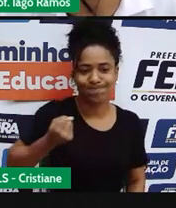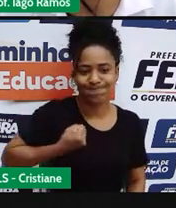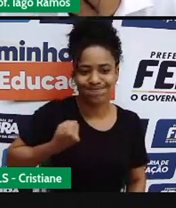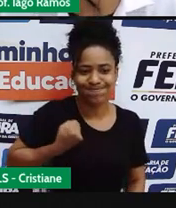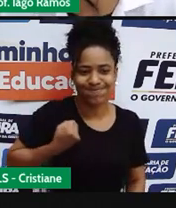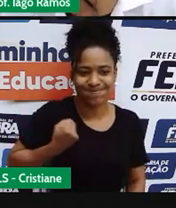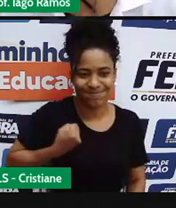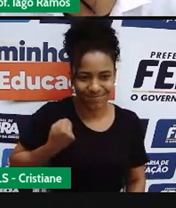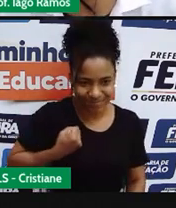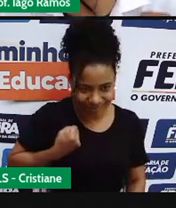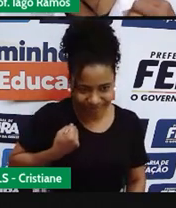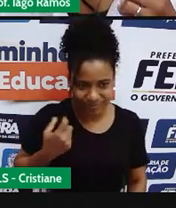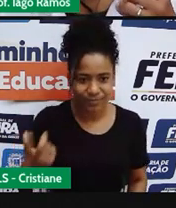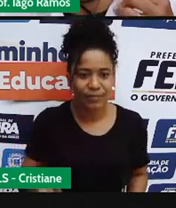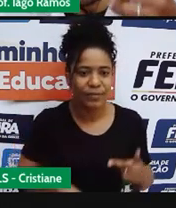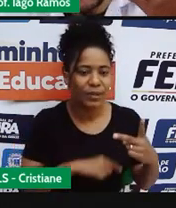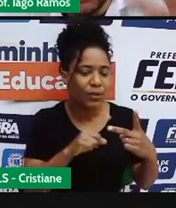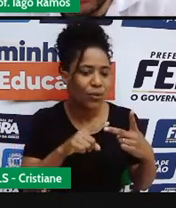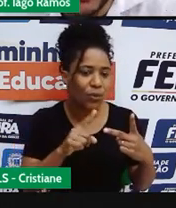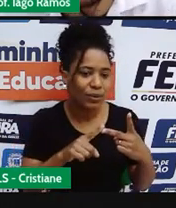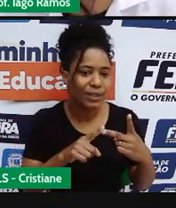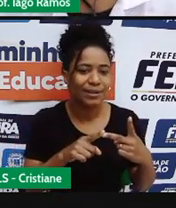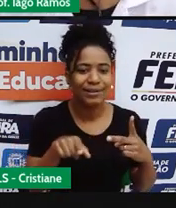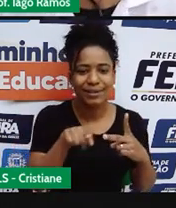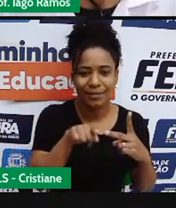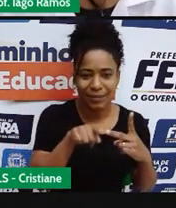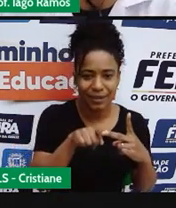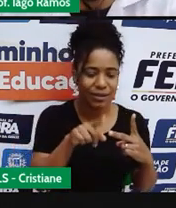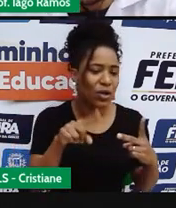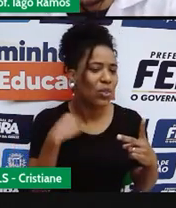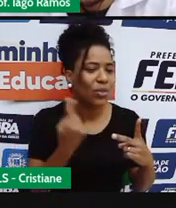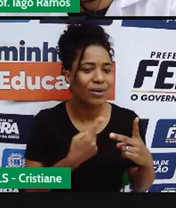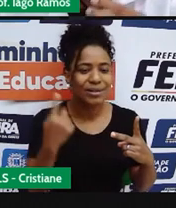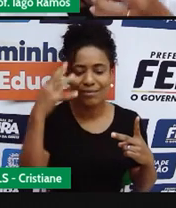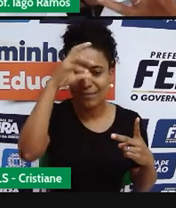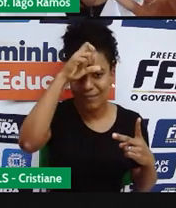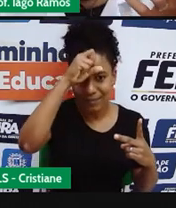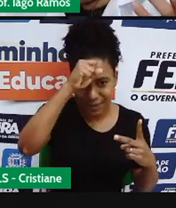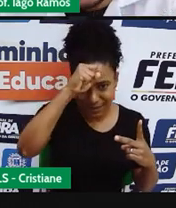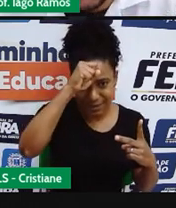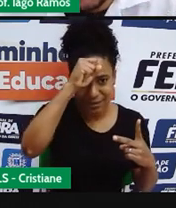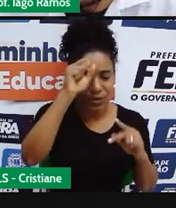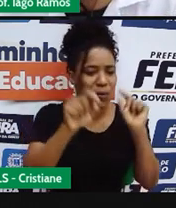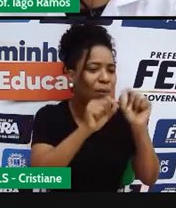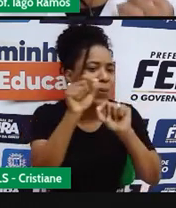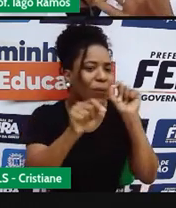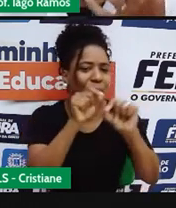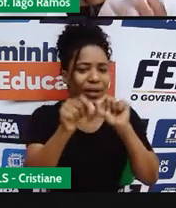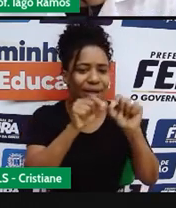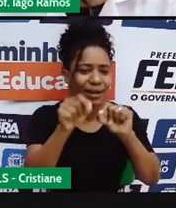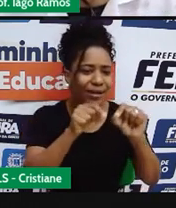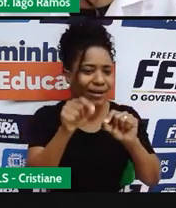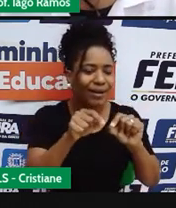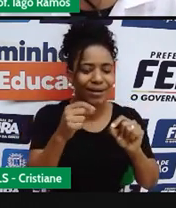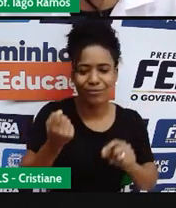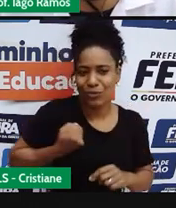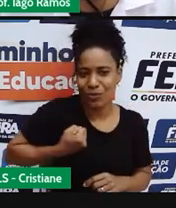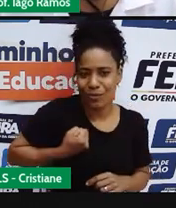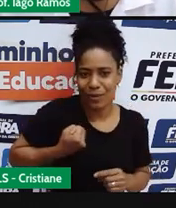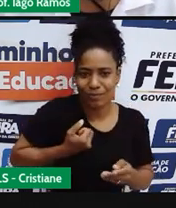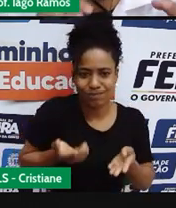outra coisa muito importante foi a gente construir a ideia, a noção de grandezas